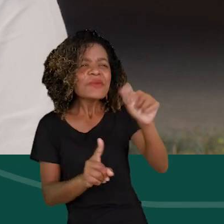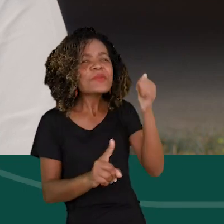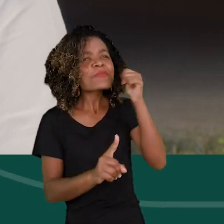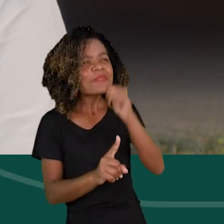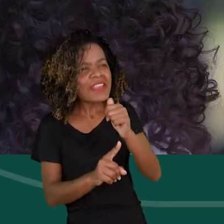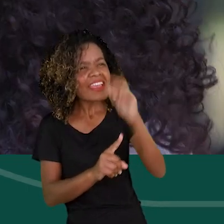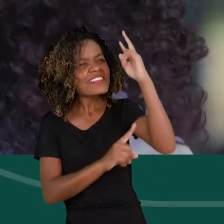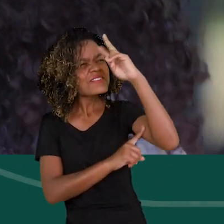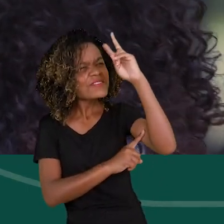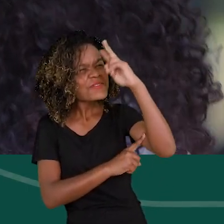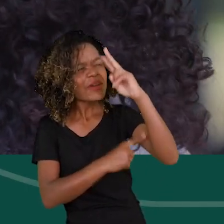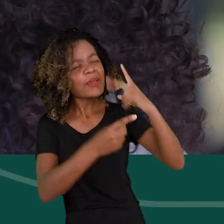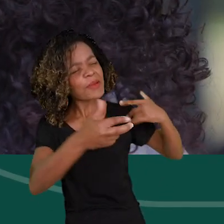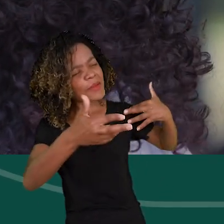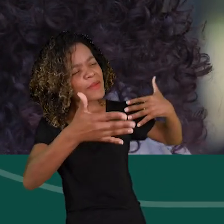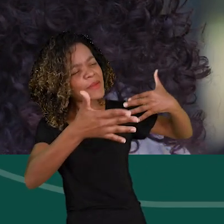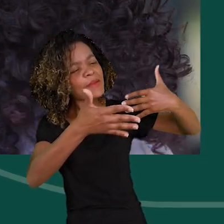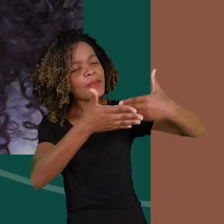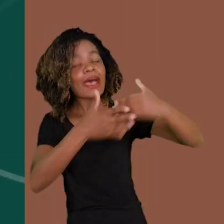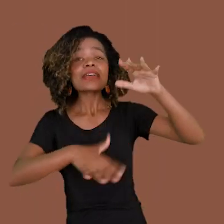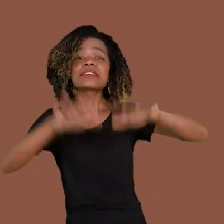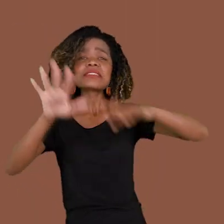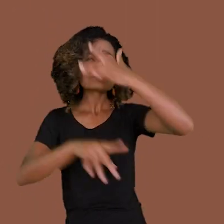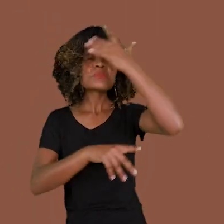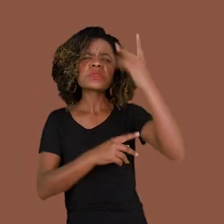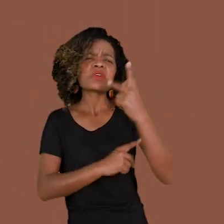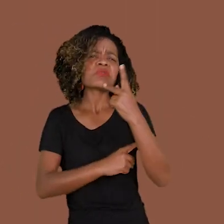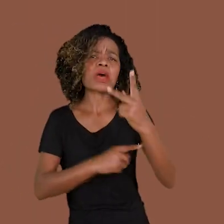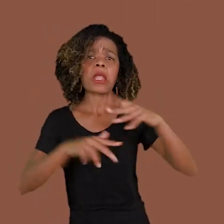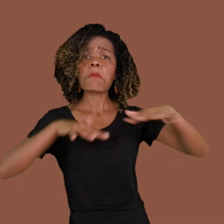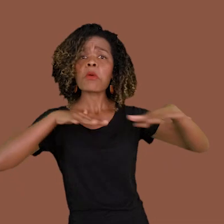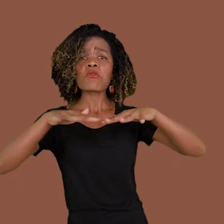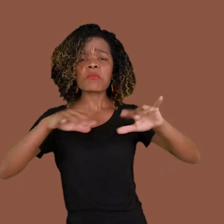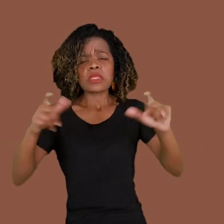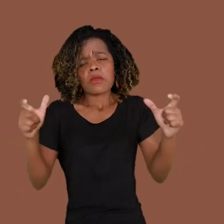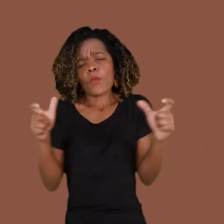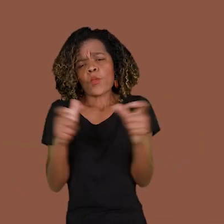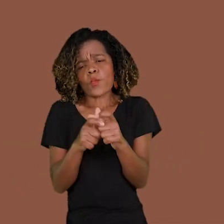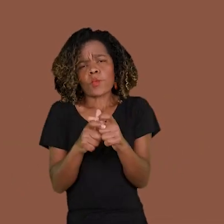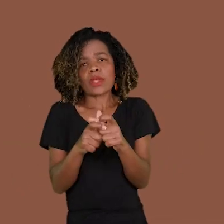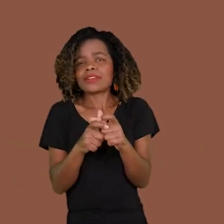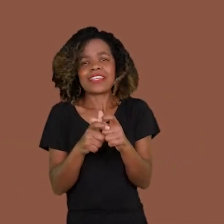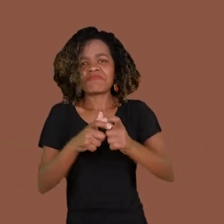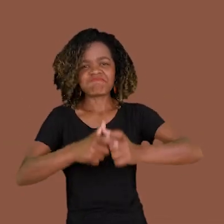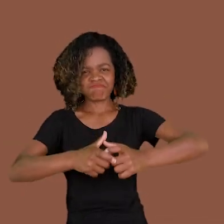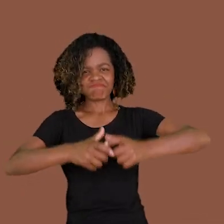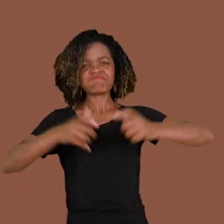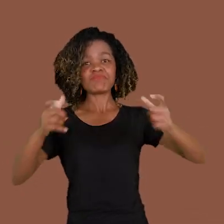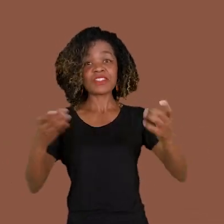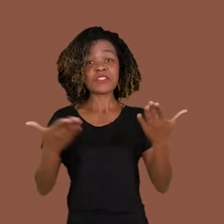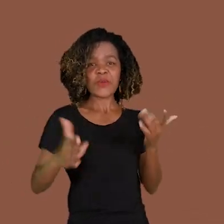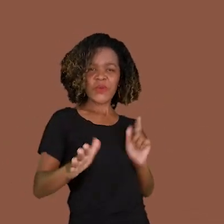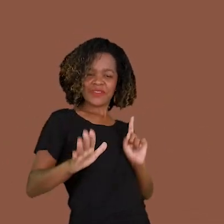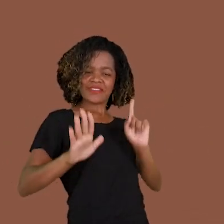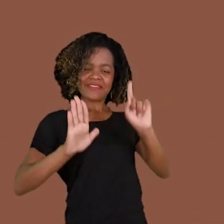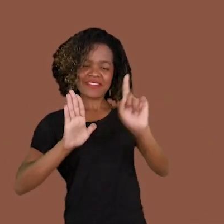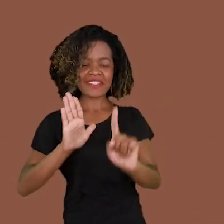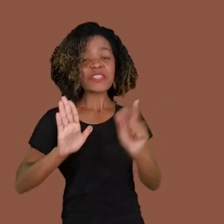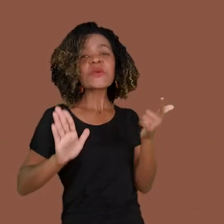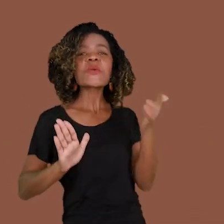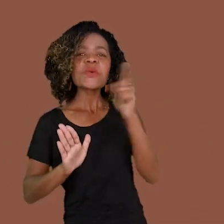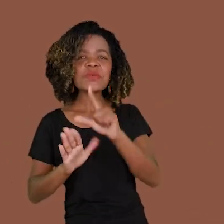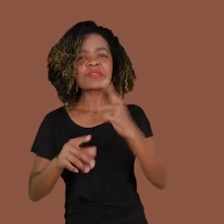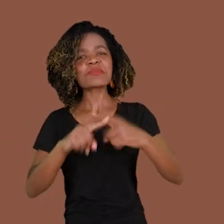passou pela minha vida. Às vezes as pessoas falam que o movimento é pequeno, mas não é. Porque se eu estou aqui hoje é porque uma mulher preta se